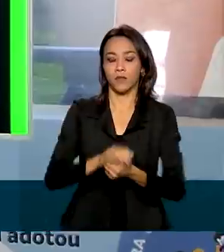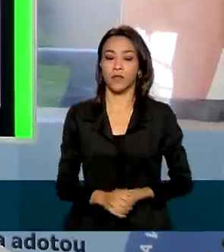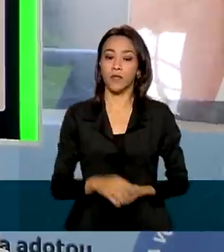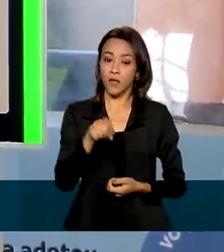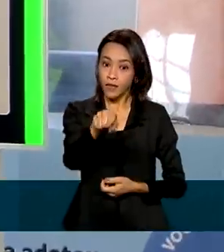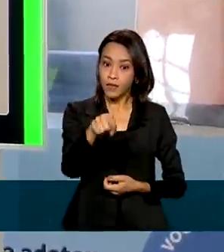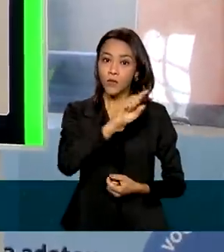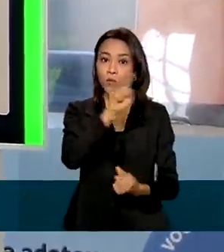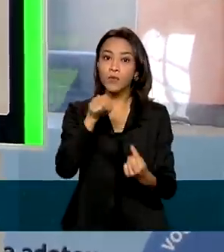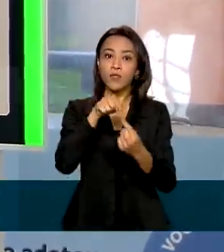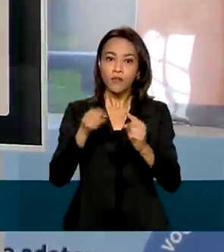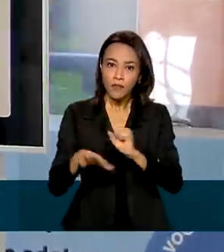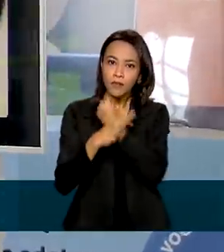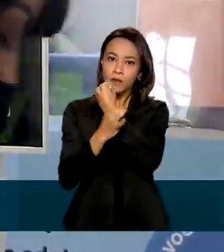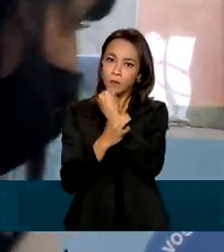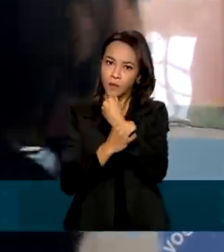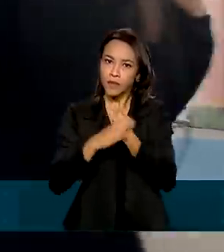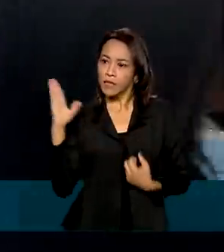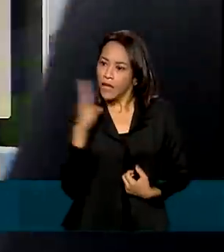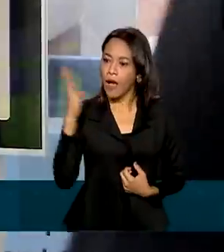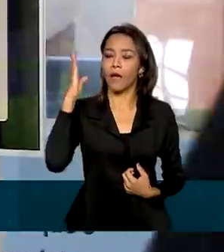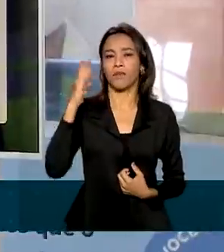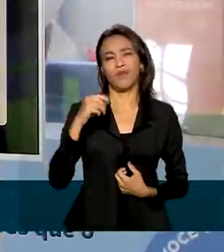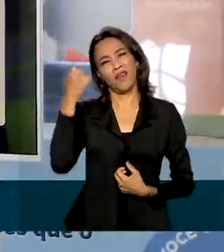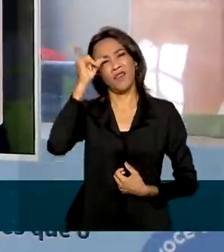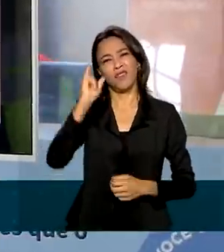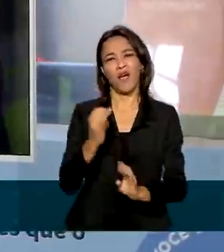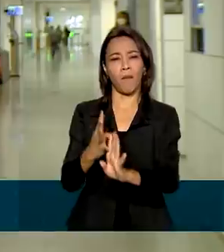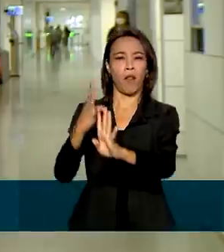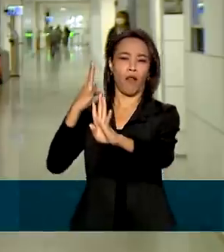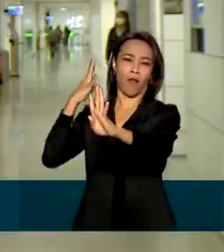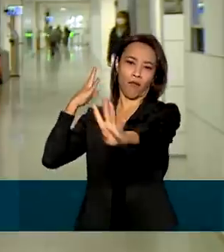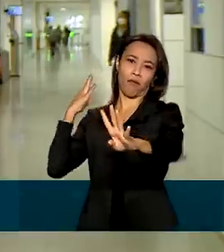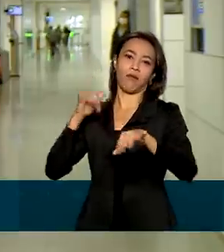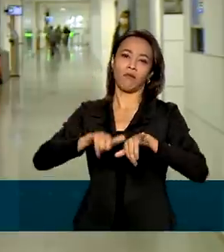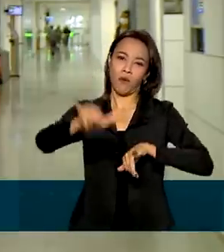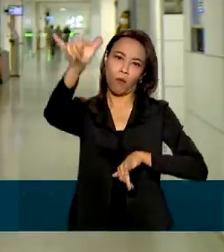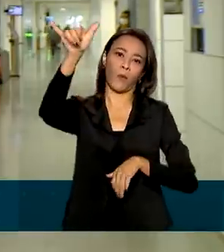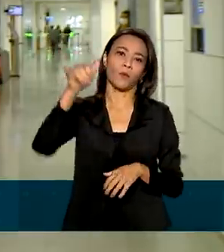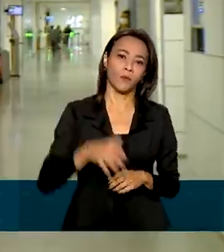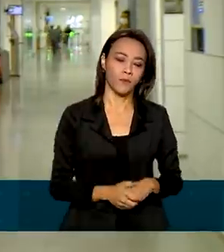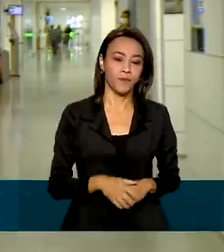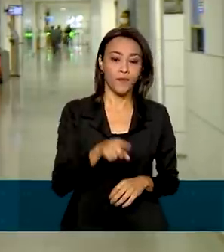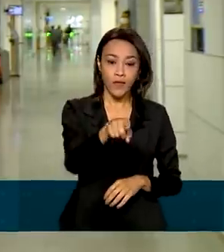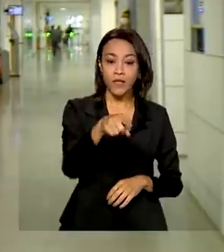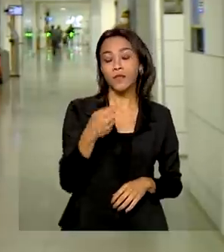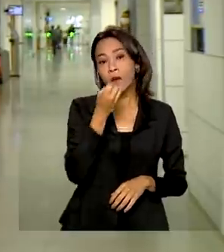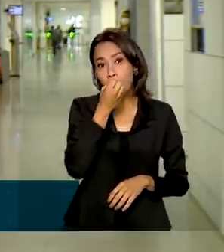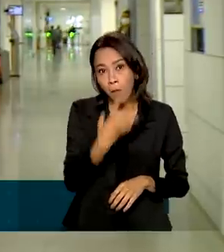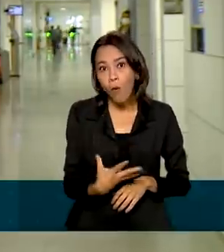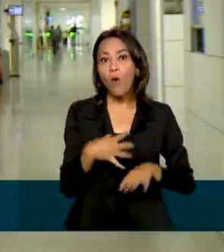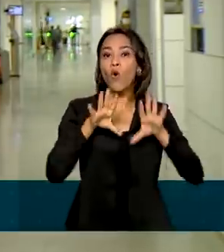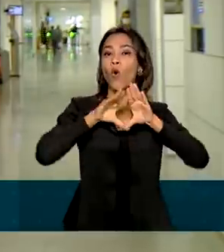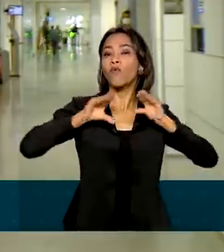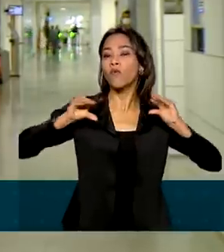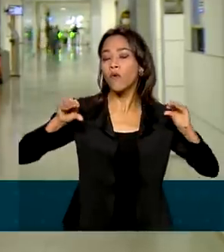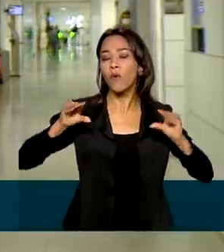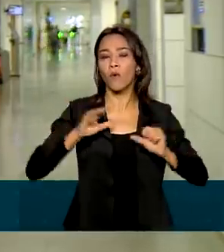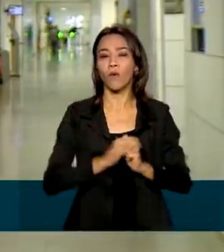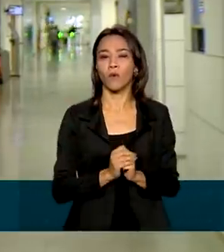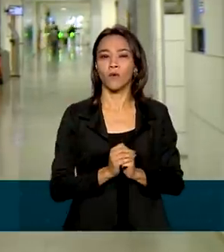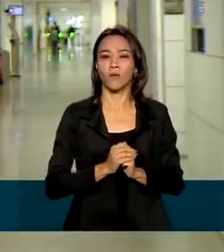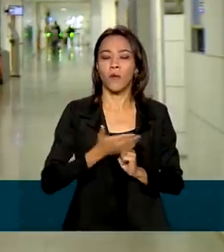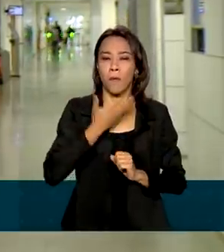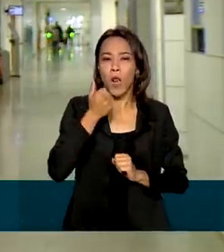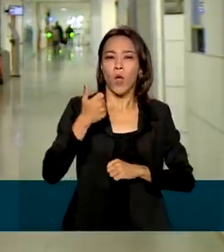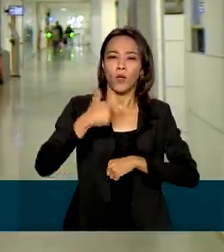embarque mais rápido e evitar longas filas nos aeroportos. É o ganho de tempo, é um conforto. É aquele cidadão que não